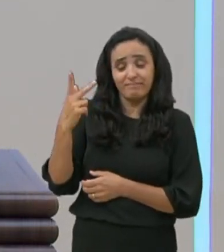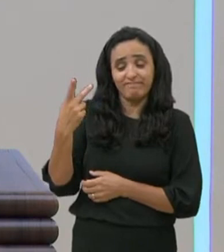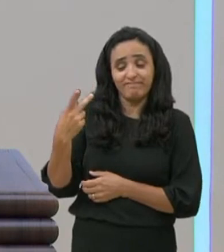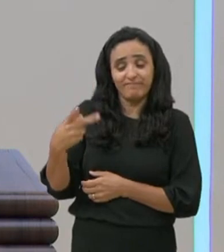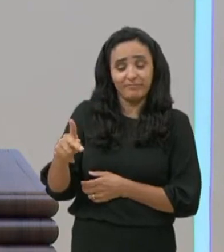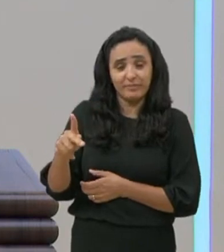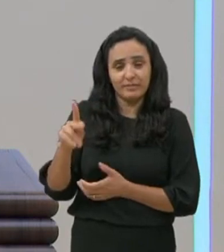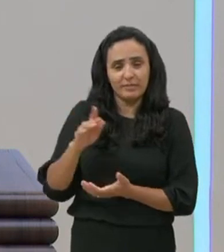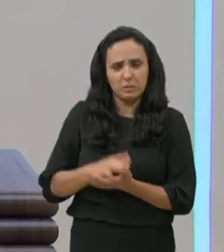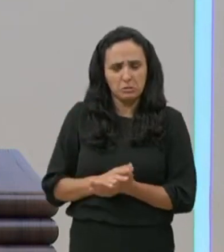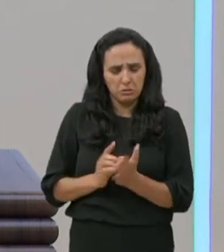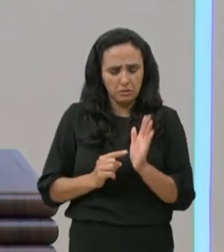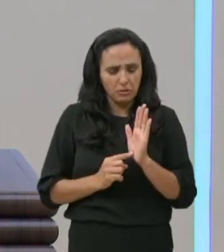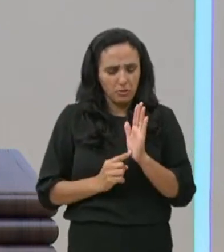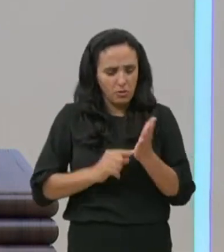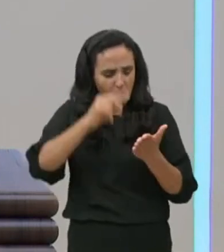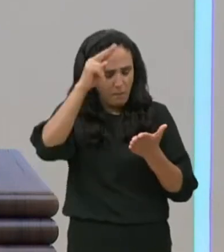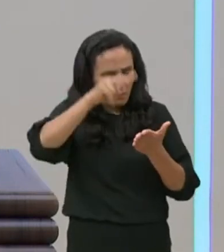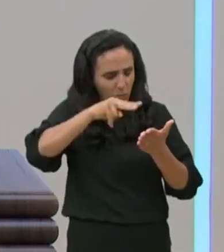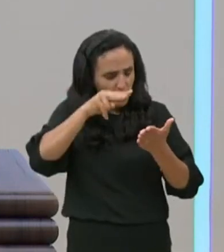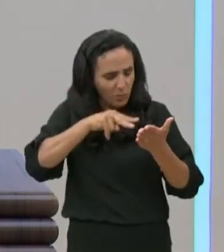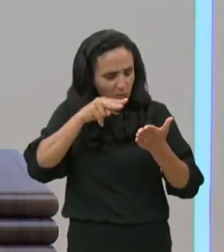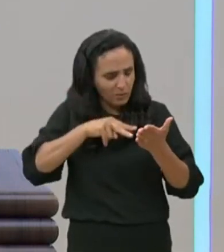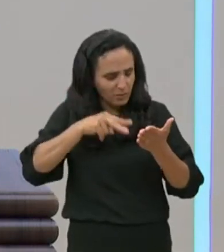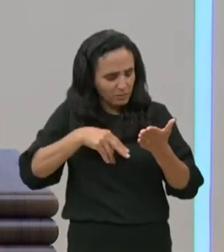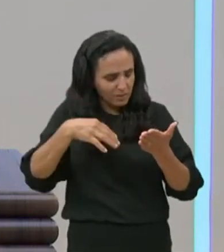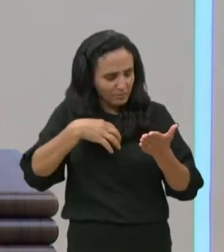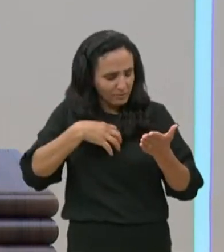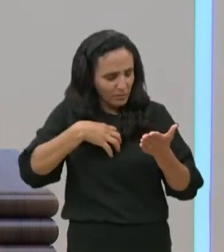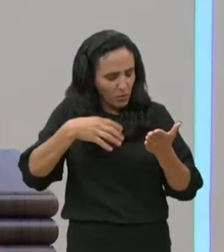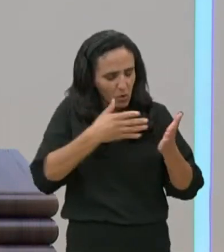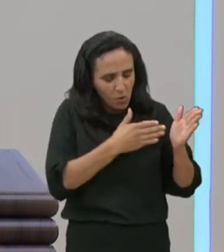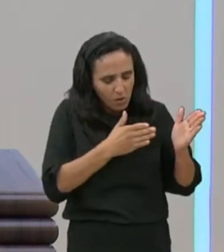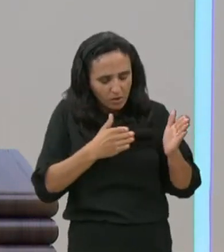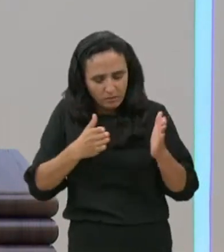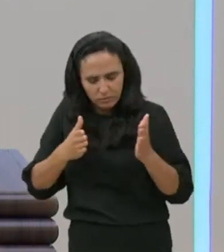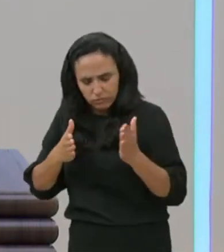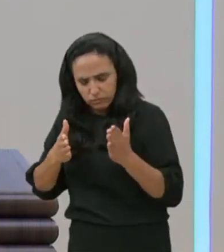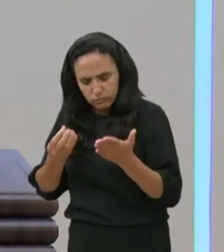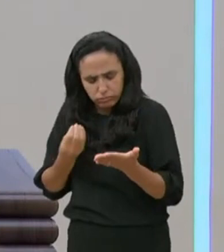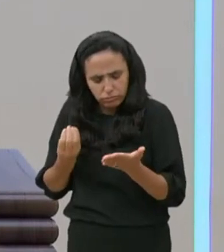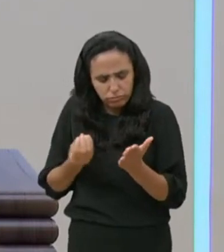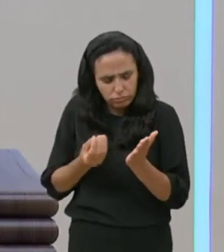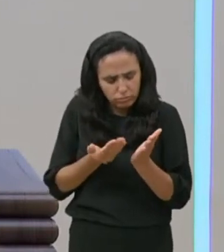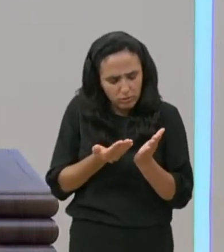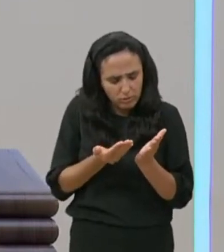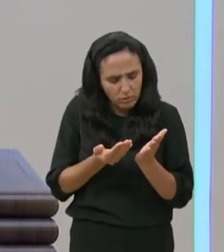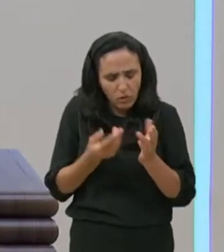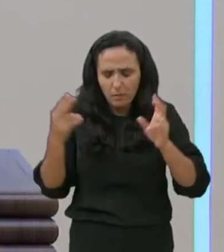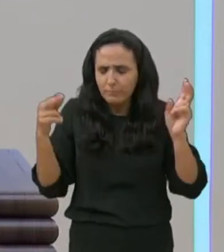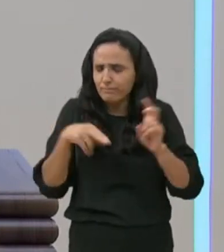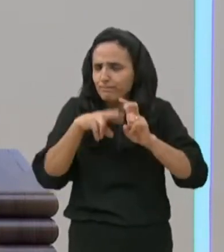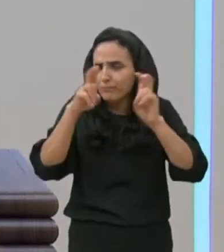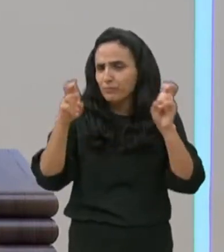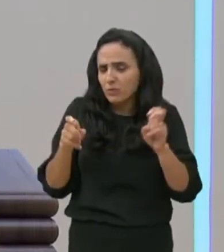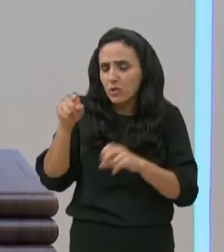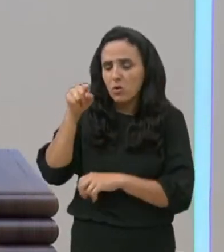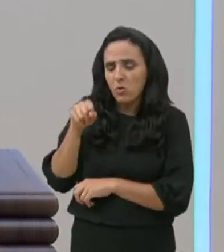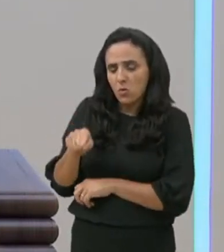registrada na Bíblia Sagrada e recebe uma epígrafe, ou um título de